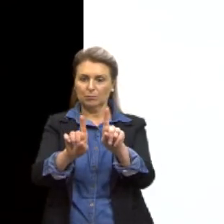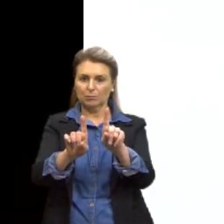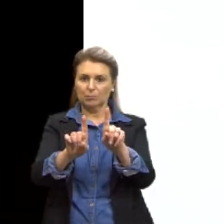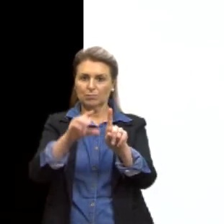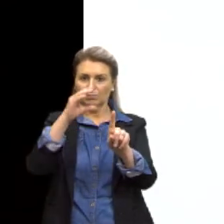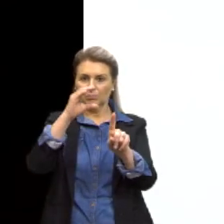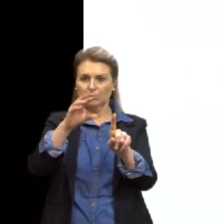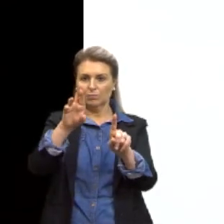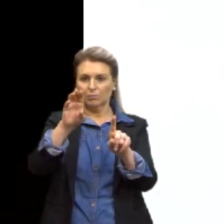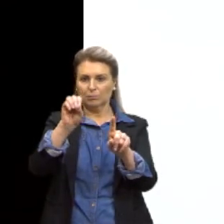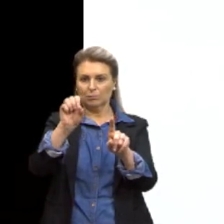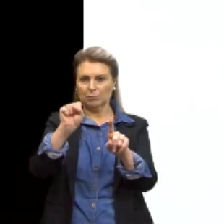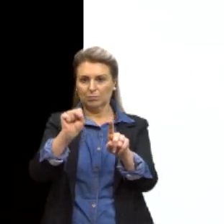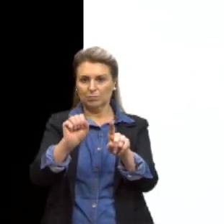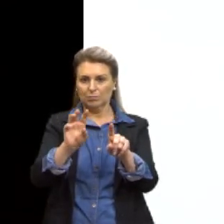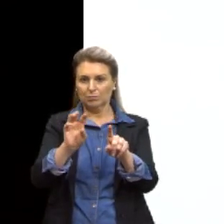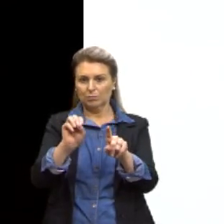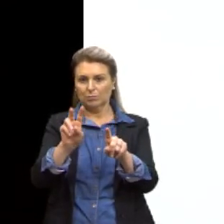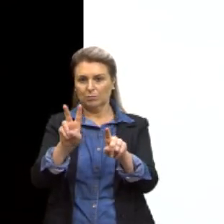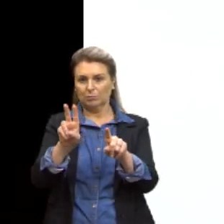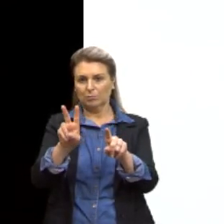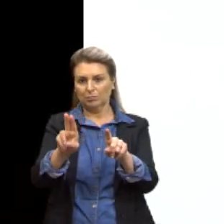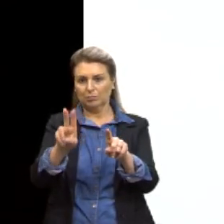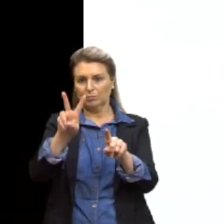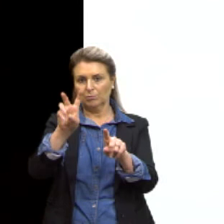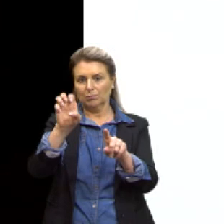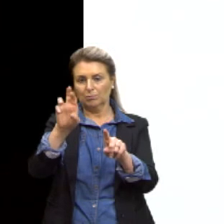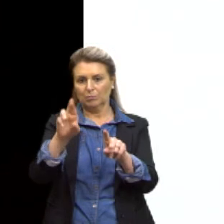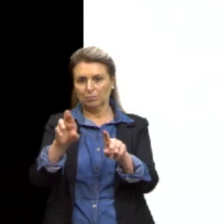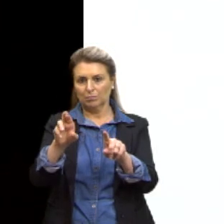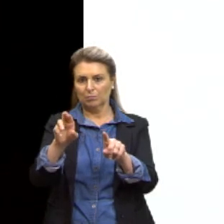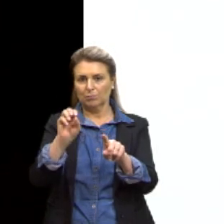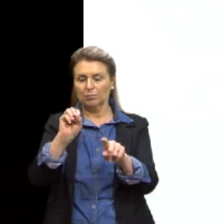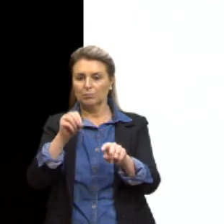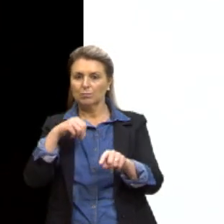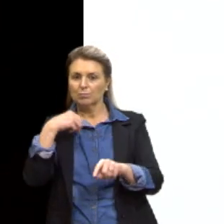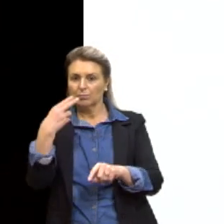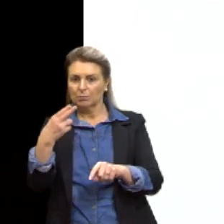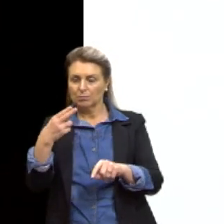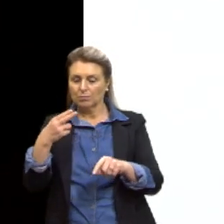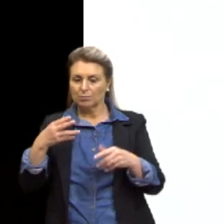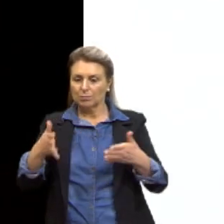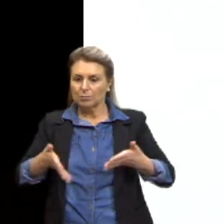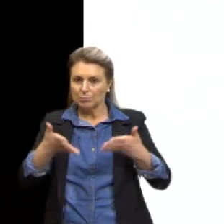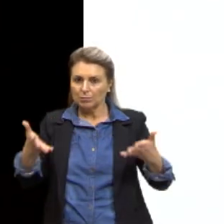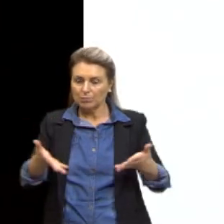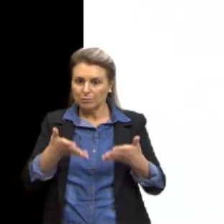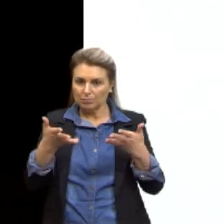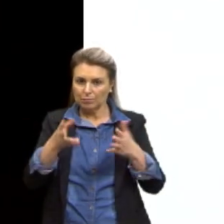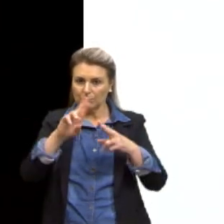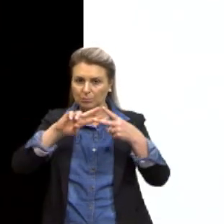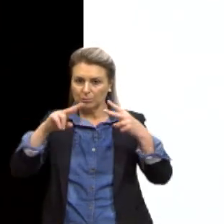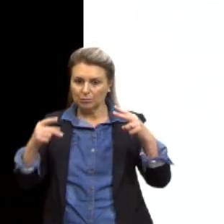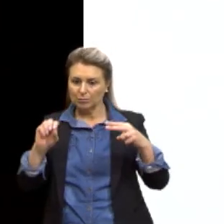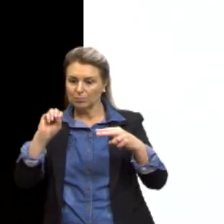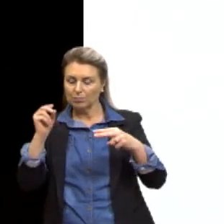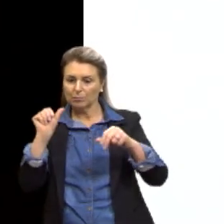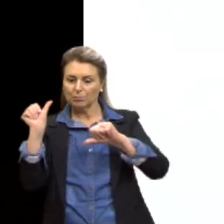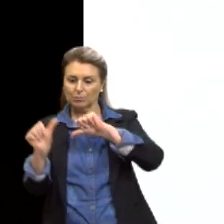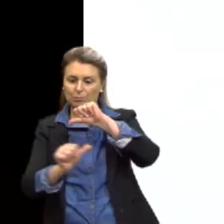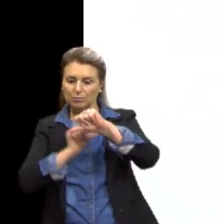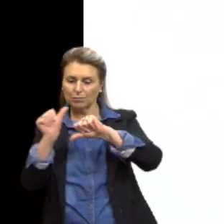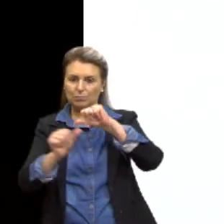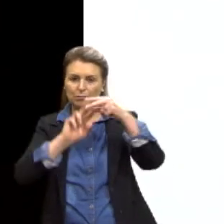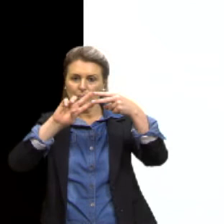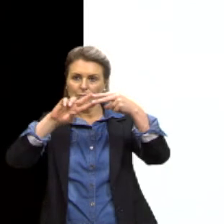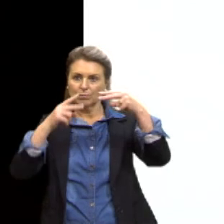over, letra B, D, terapia gênica ou E, transformação genética.